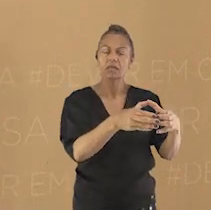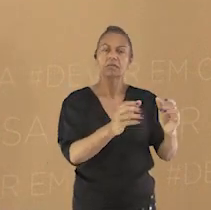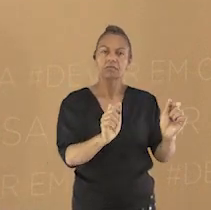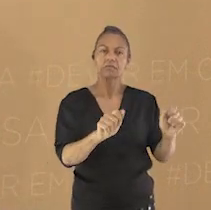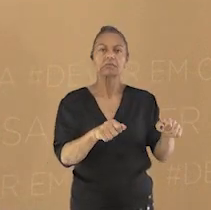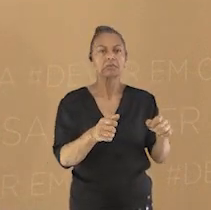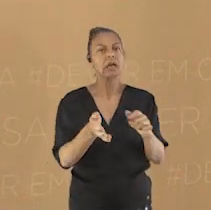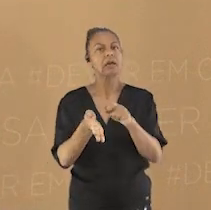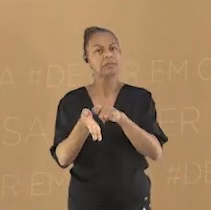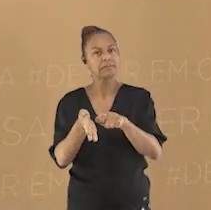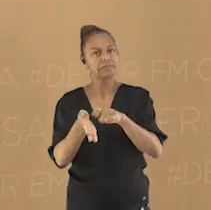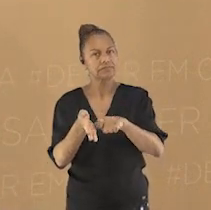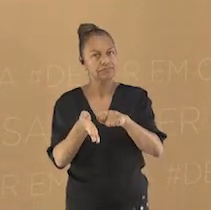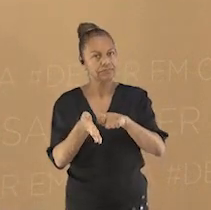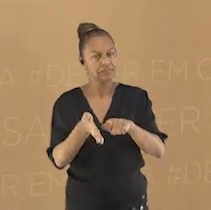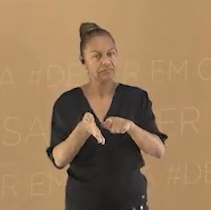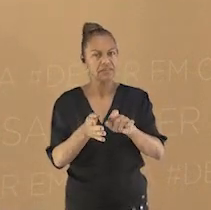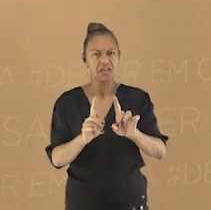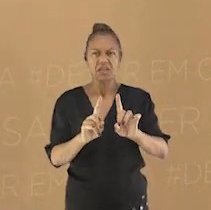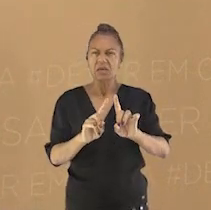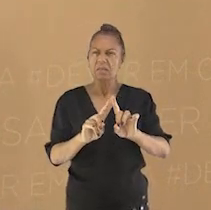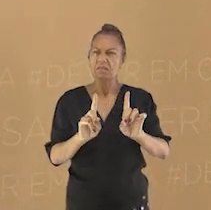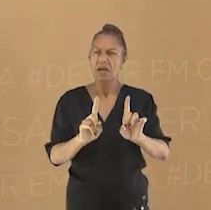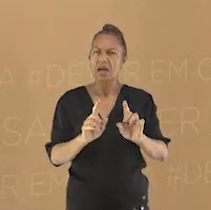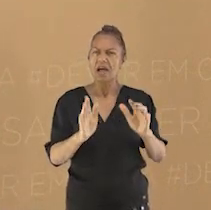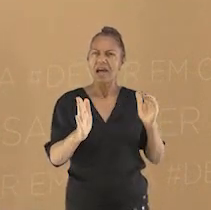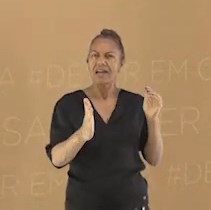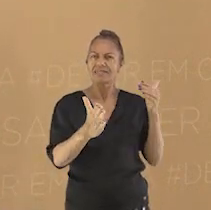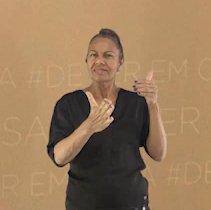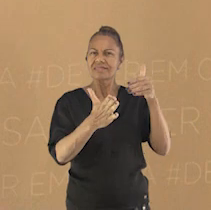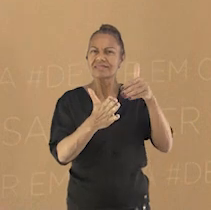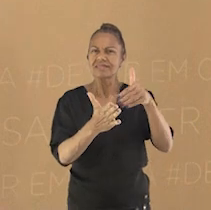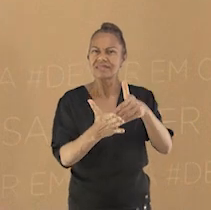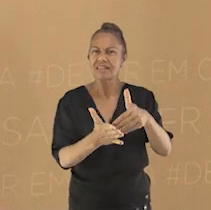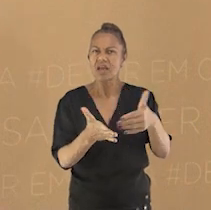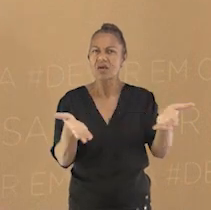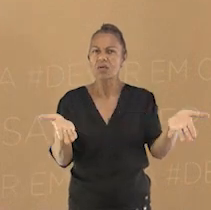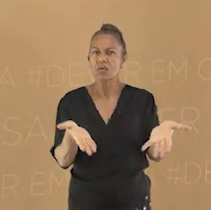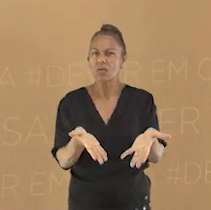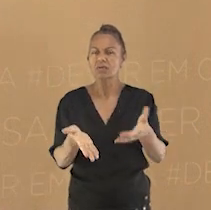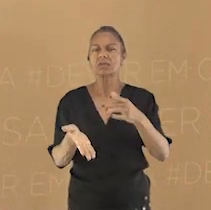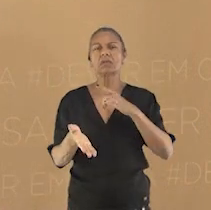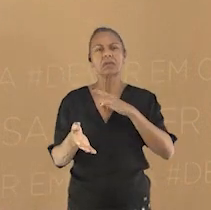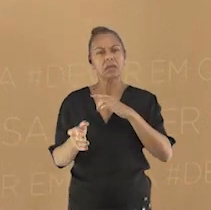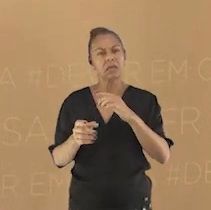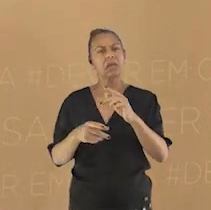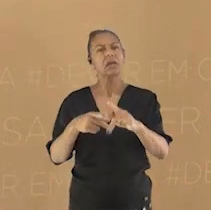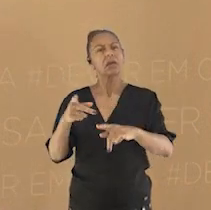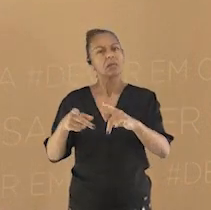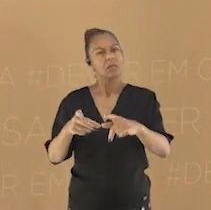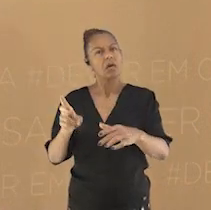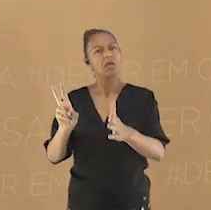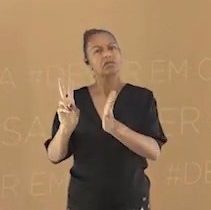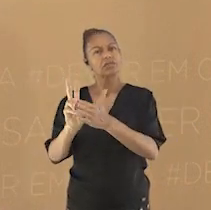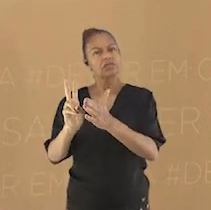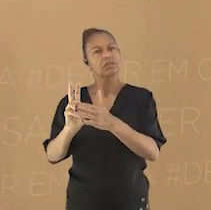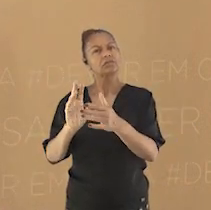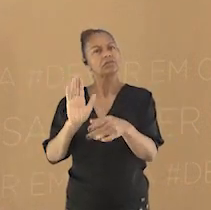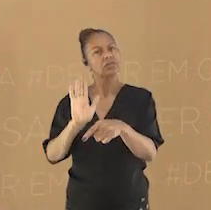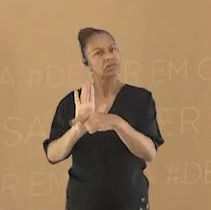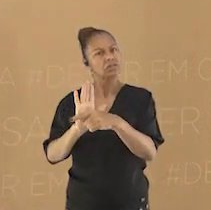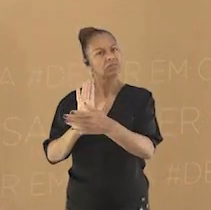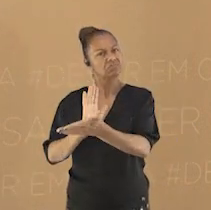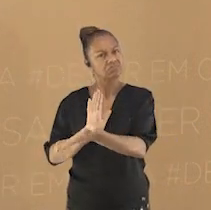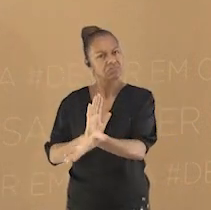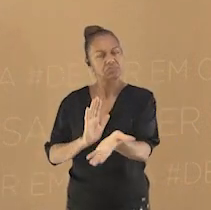ainda hoje sofrem discriminação e injustiças. Muitos são expulsos de suas terras. As florestas são